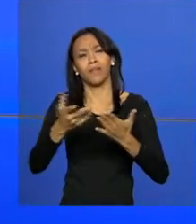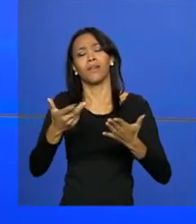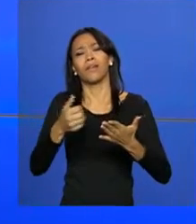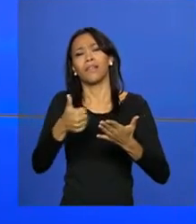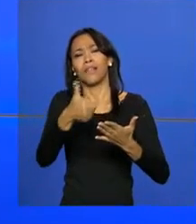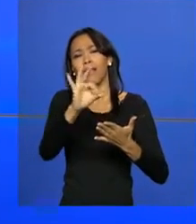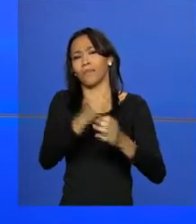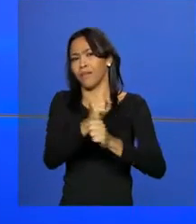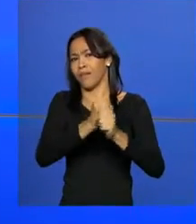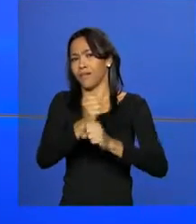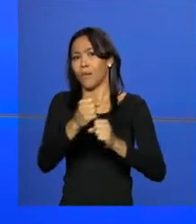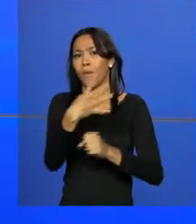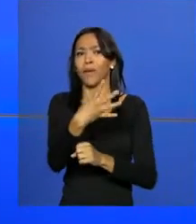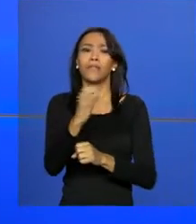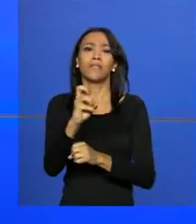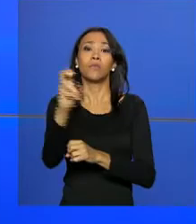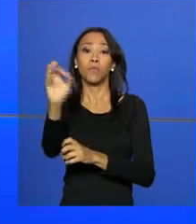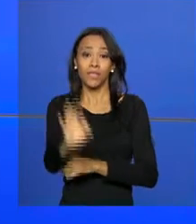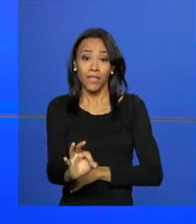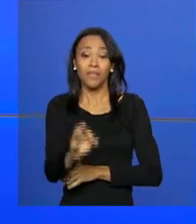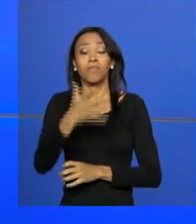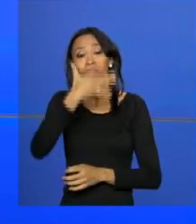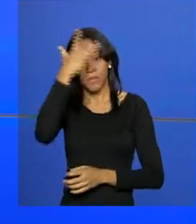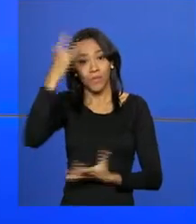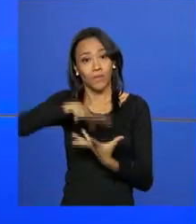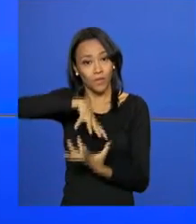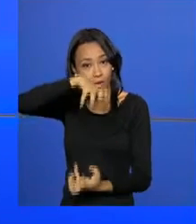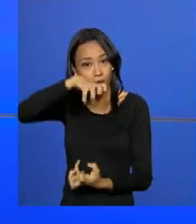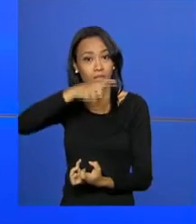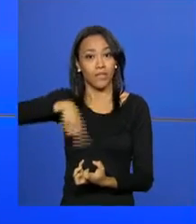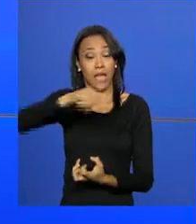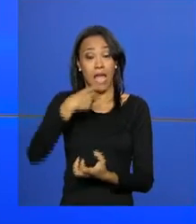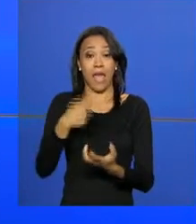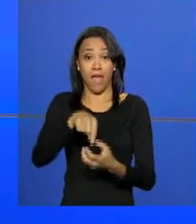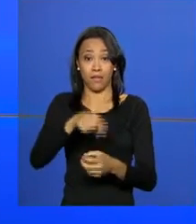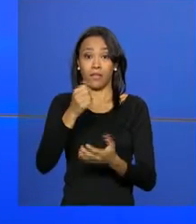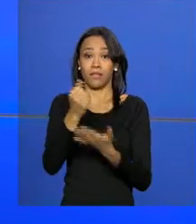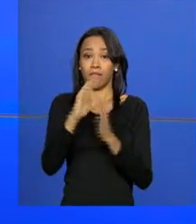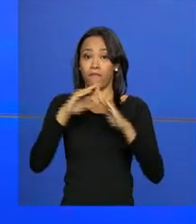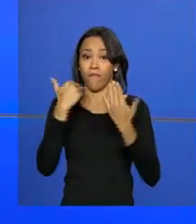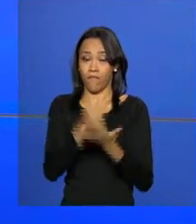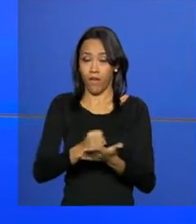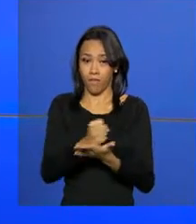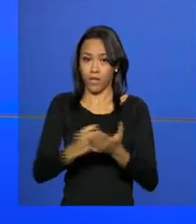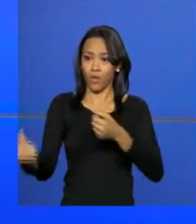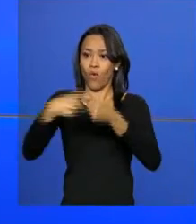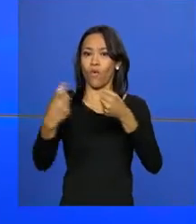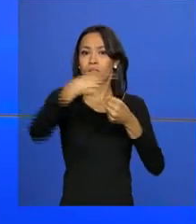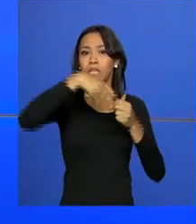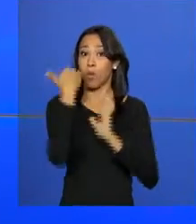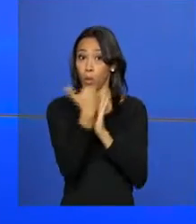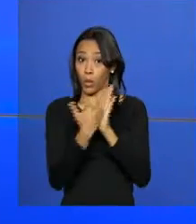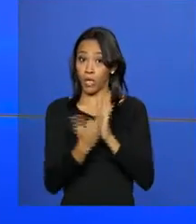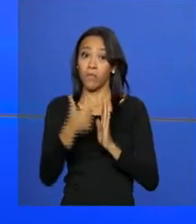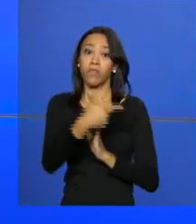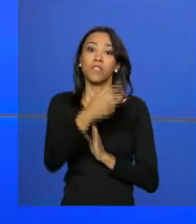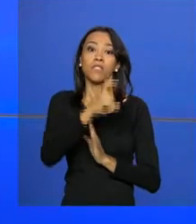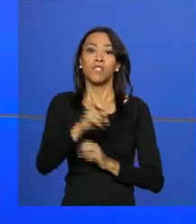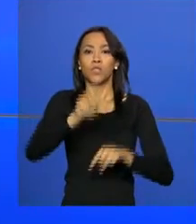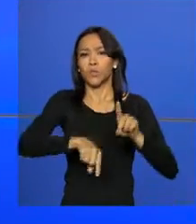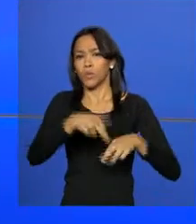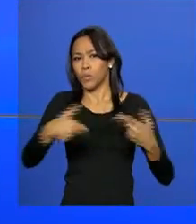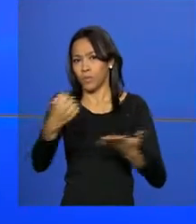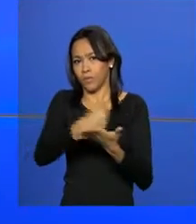45% deles idosos. As farmácias conveniadas ao programa oferecem 25 produtos, 14